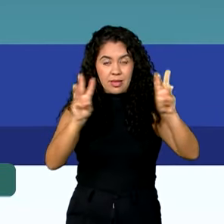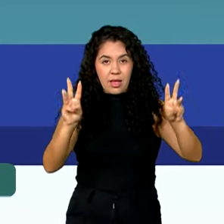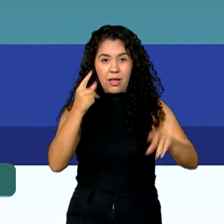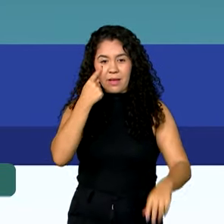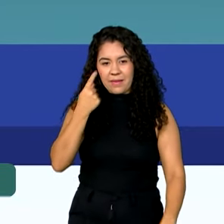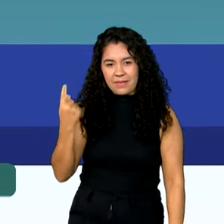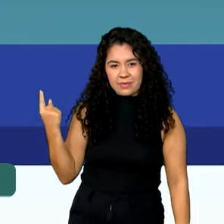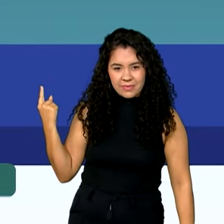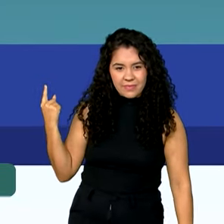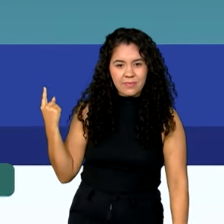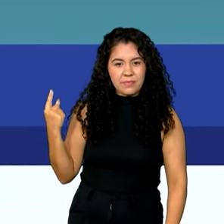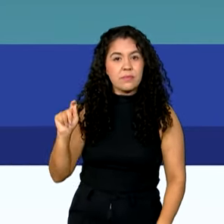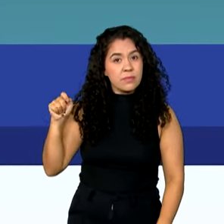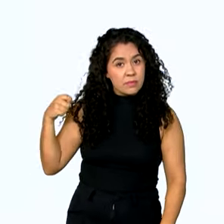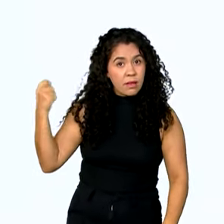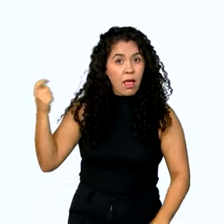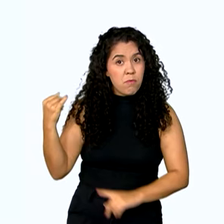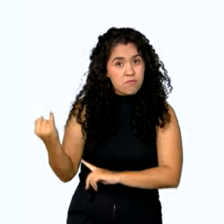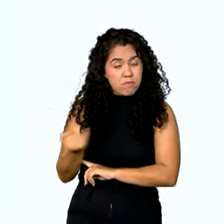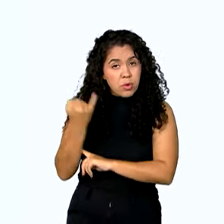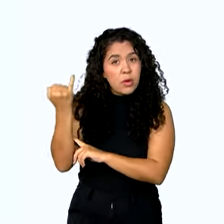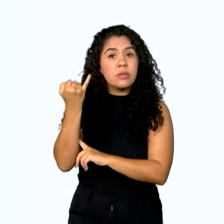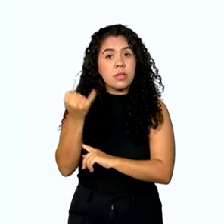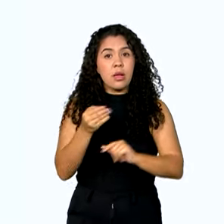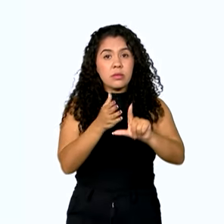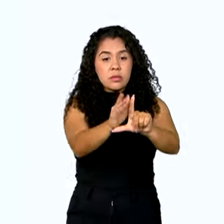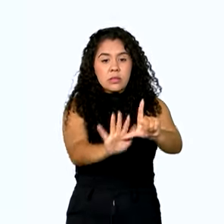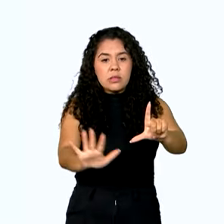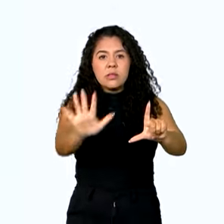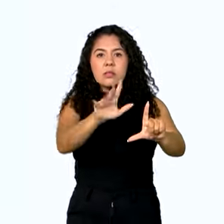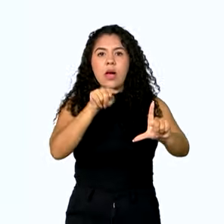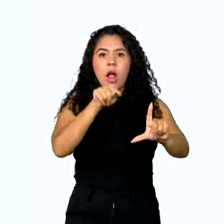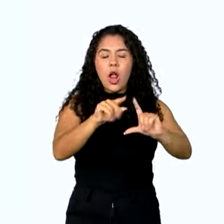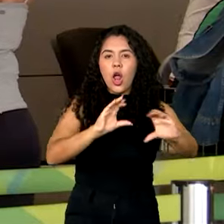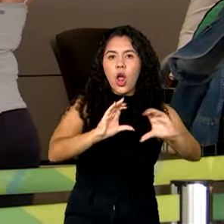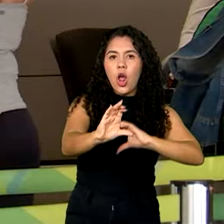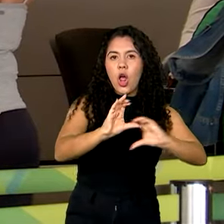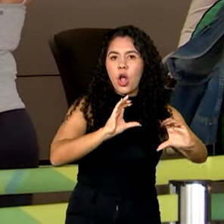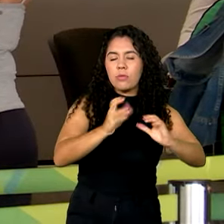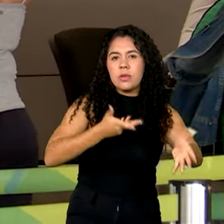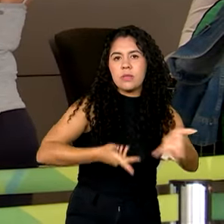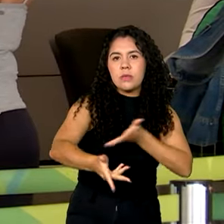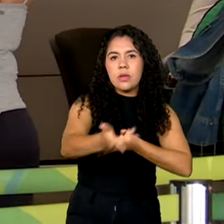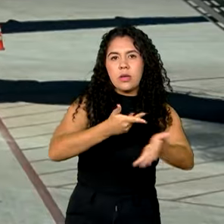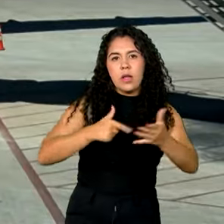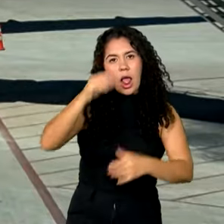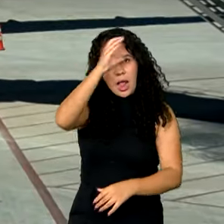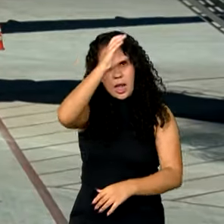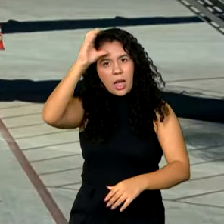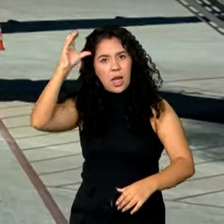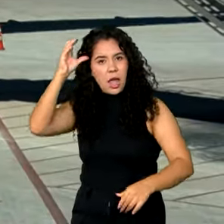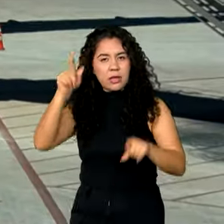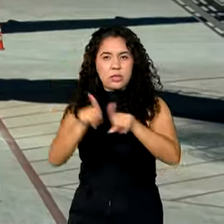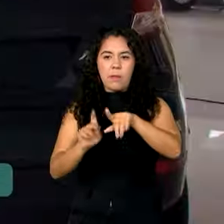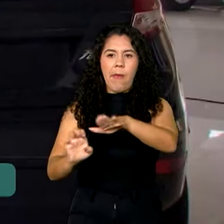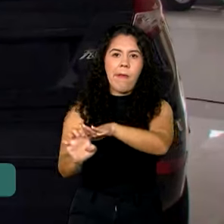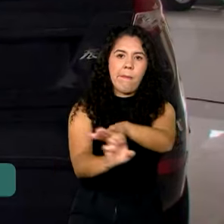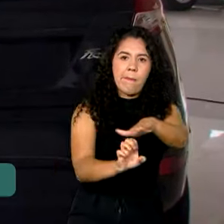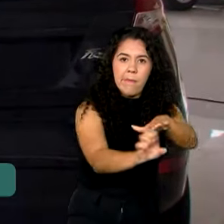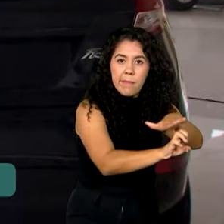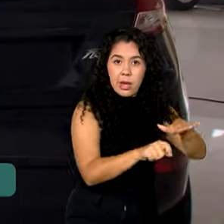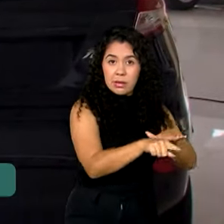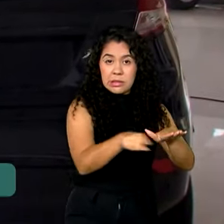se consolidou como importante canal virtual de comunicação direta entre clientes e empresas quando